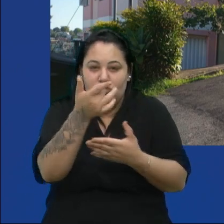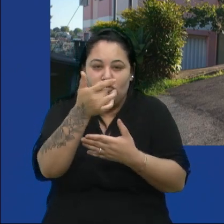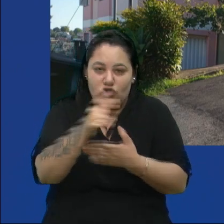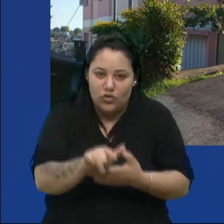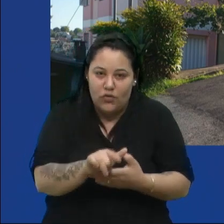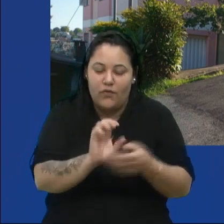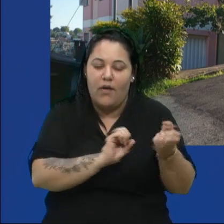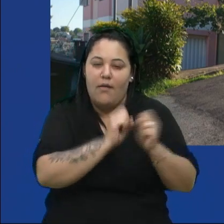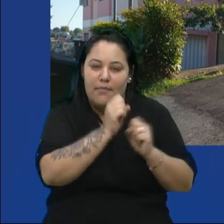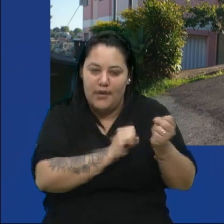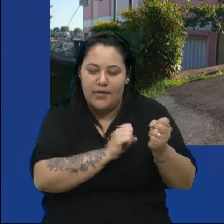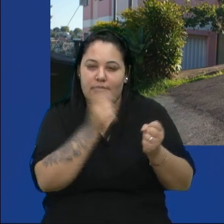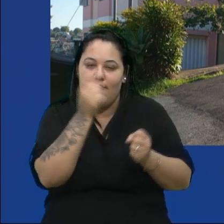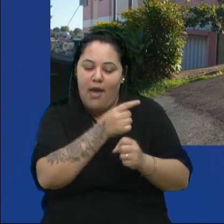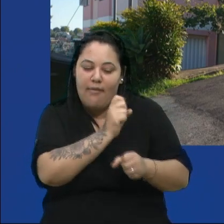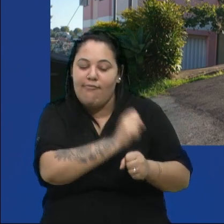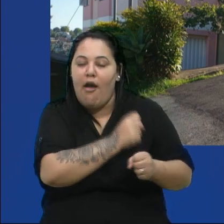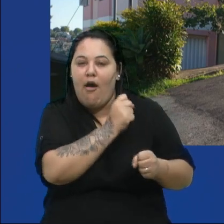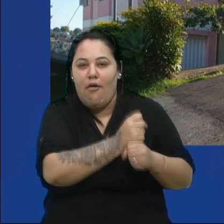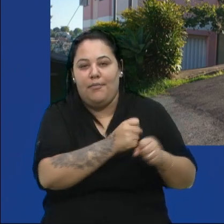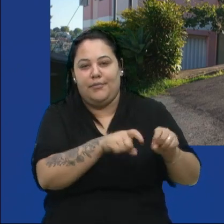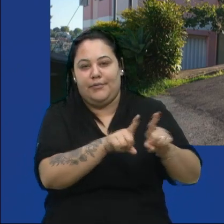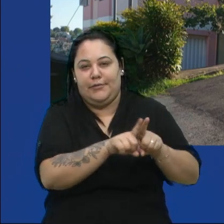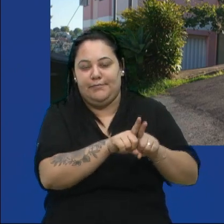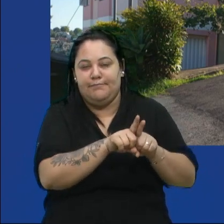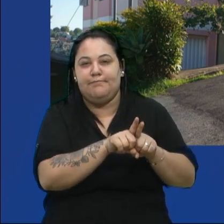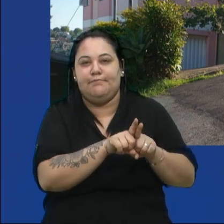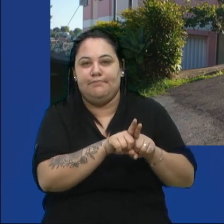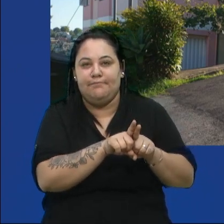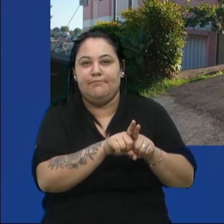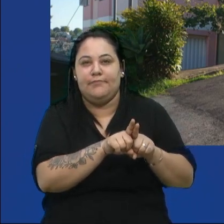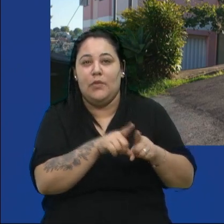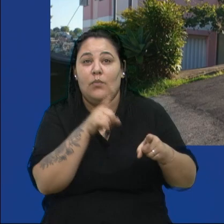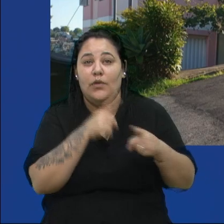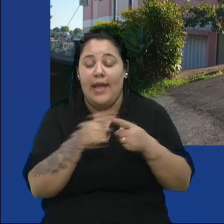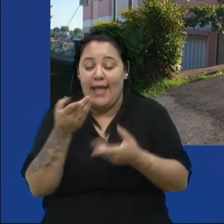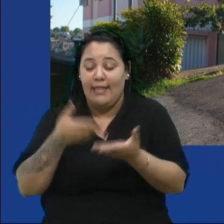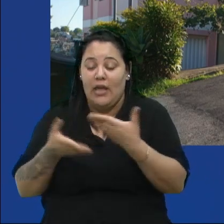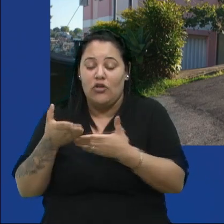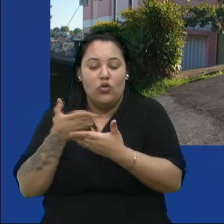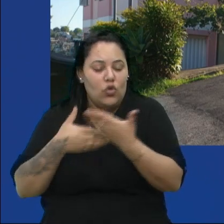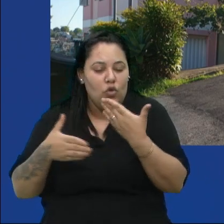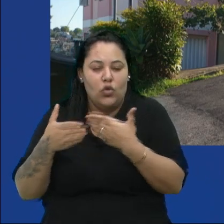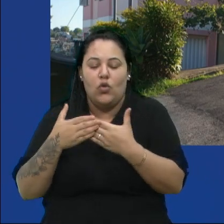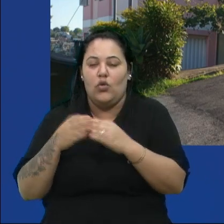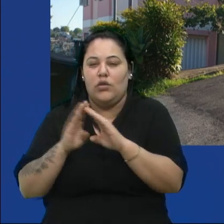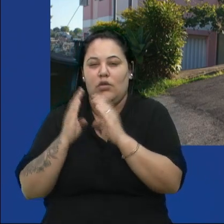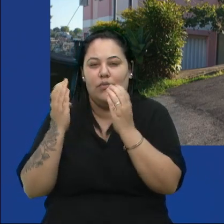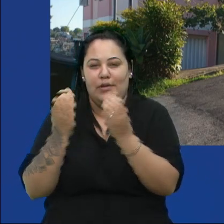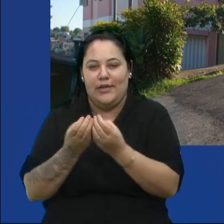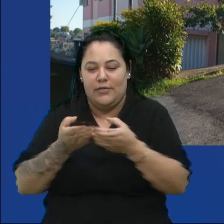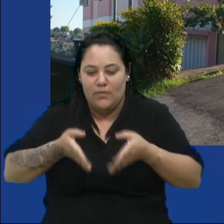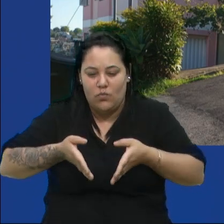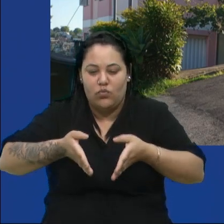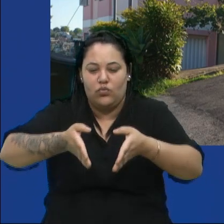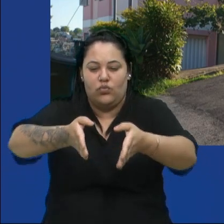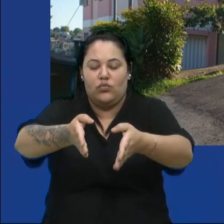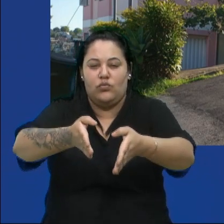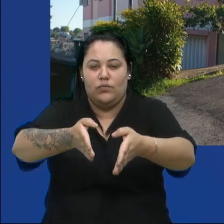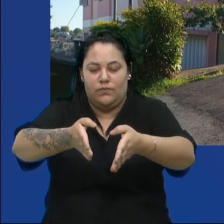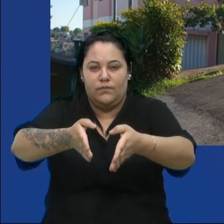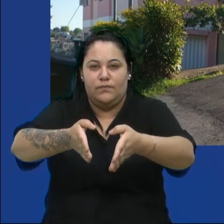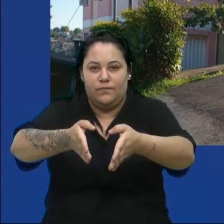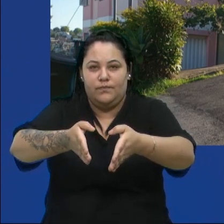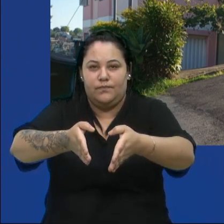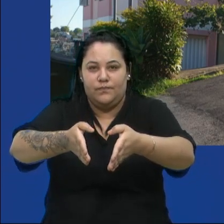por esta obra ali, que, vamos dizer, atende toda essa comunidade ali, aquela parte dessa rua, o Luí de Boneto, no